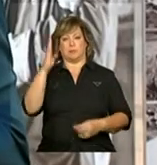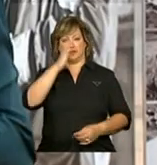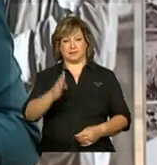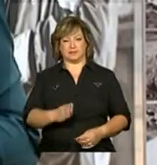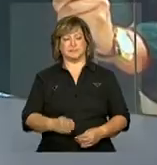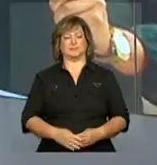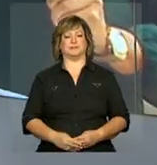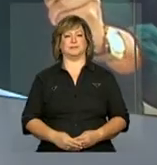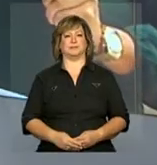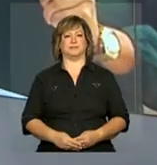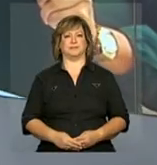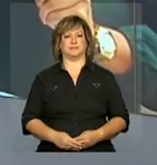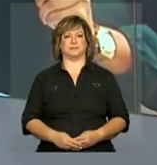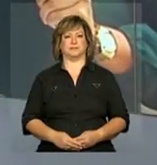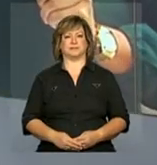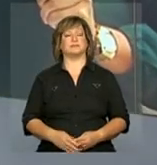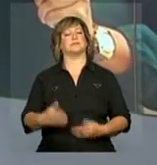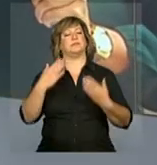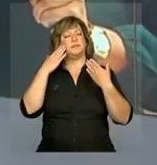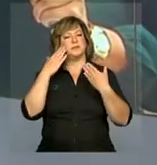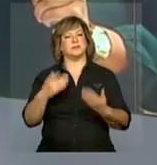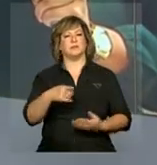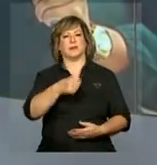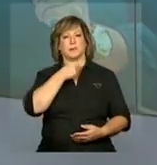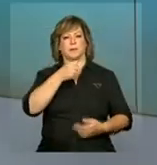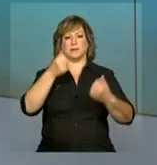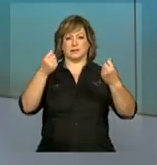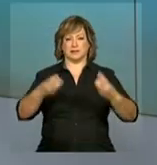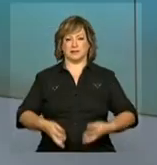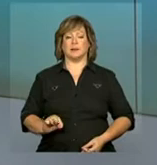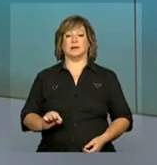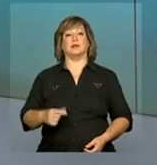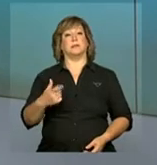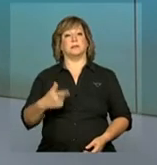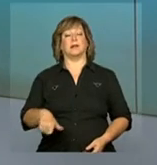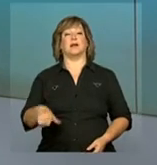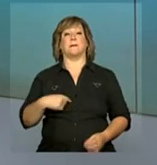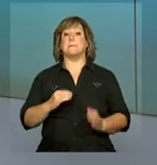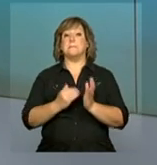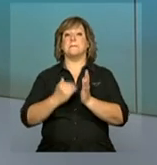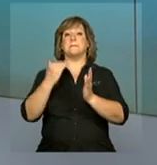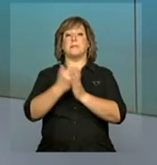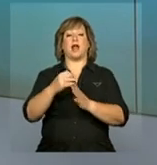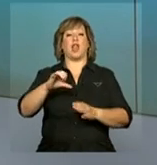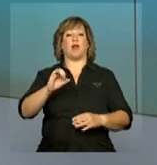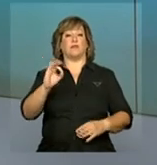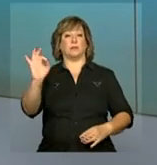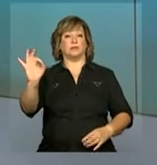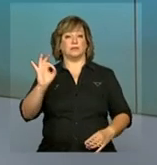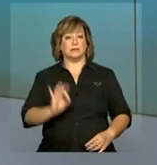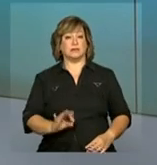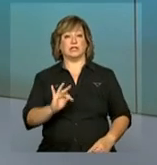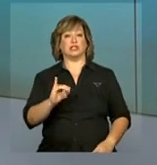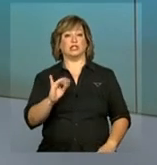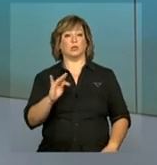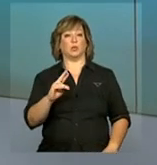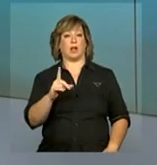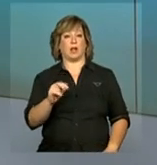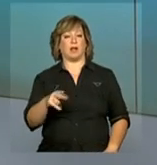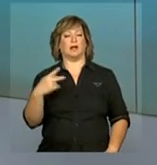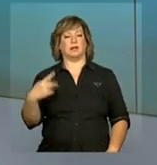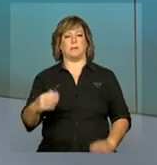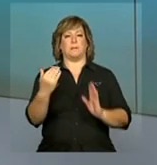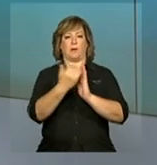Malu. Obrigada, Daniela. E mais de 90% dos titulares do programa